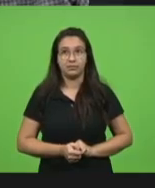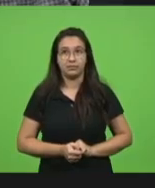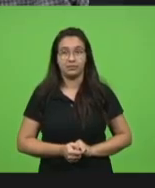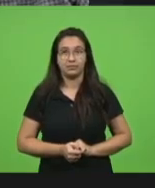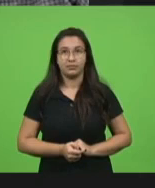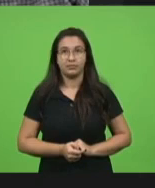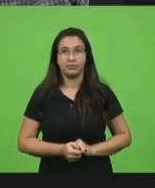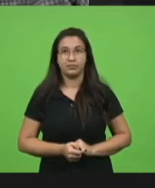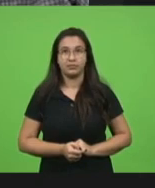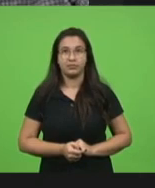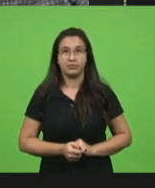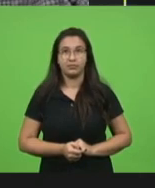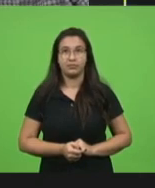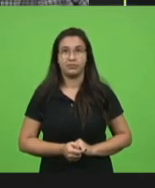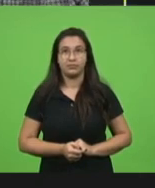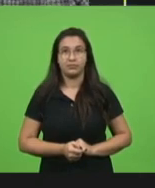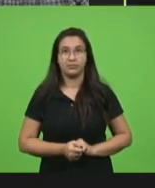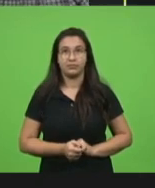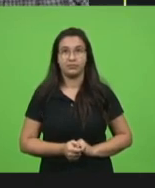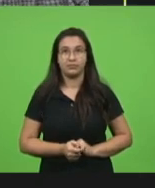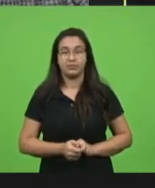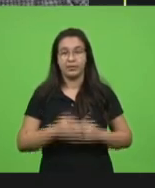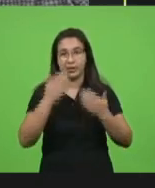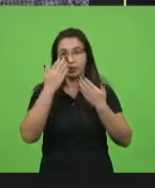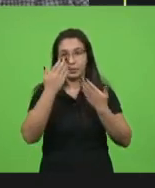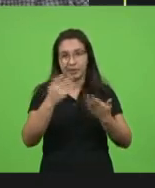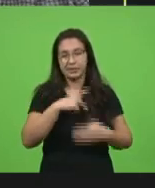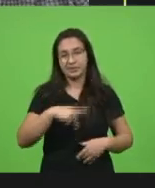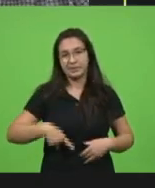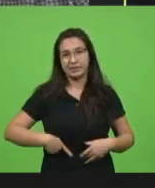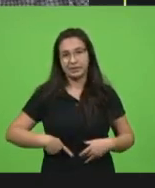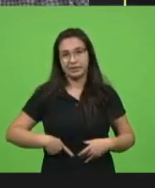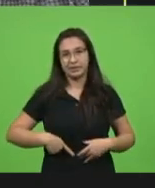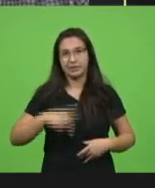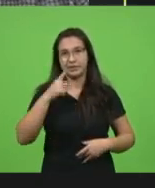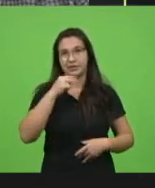Pode ligar o microfone. Obrigado, presidente. Obrigado, presidente Kennedy.